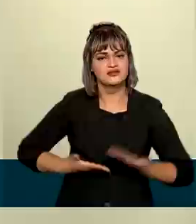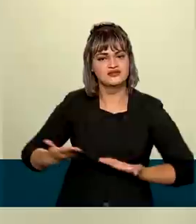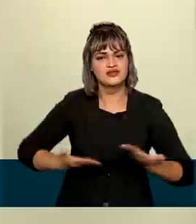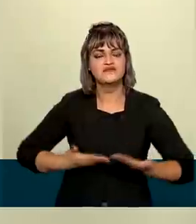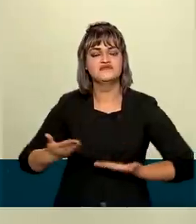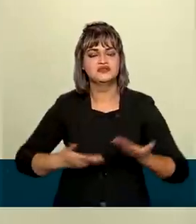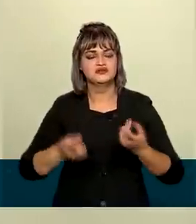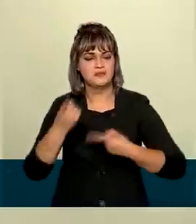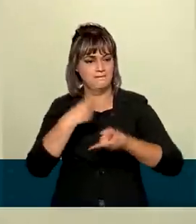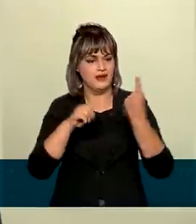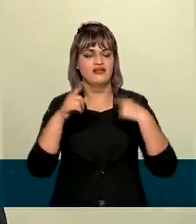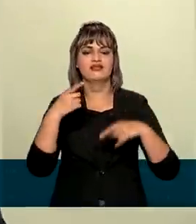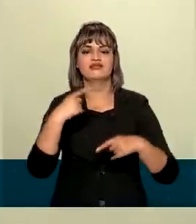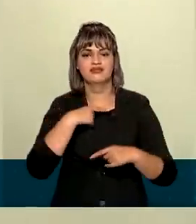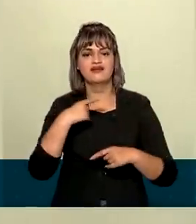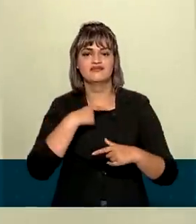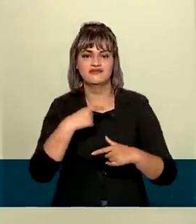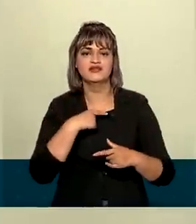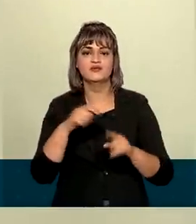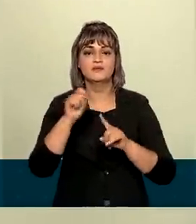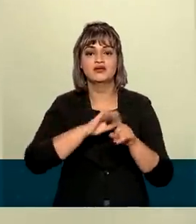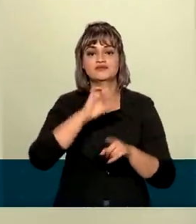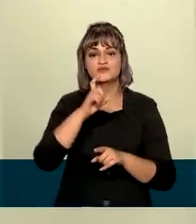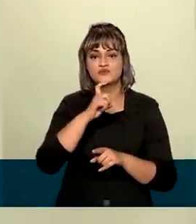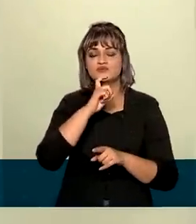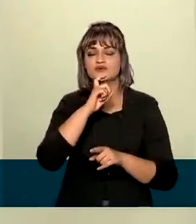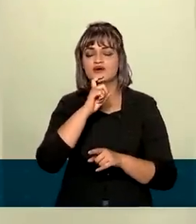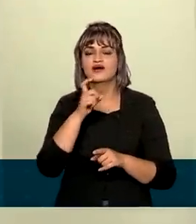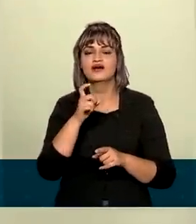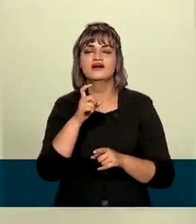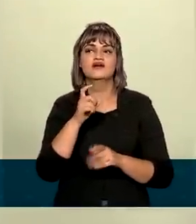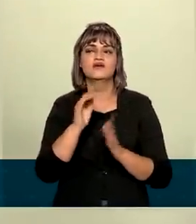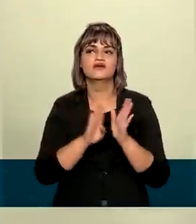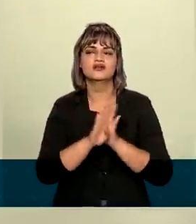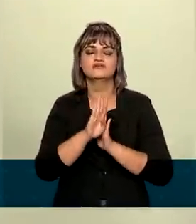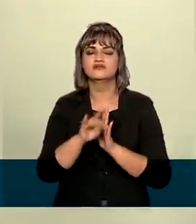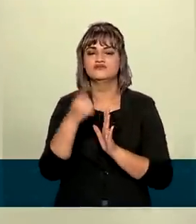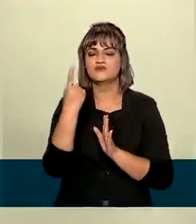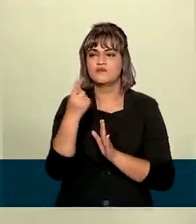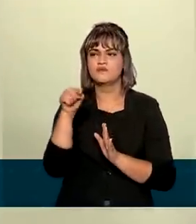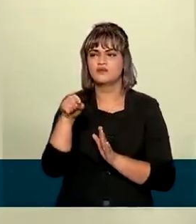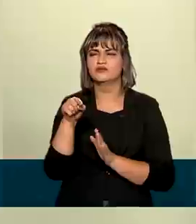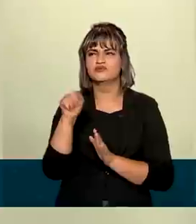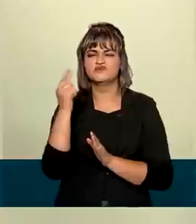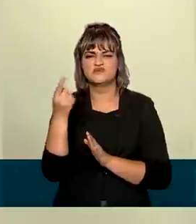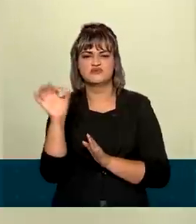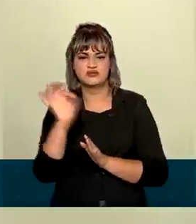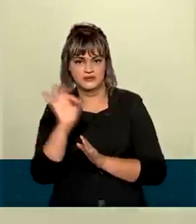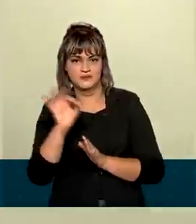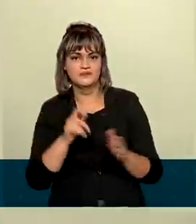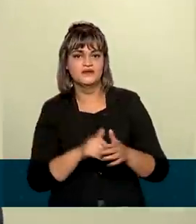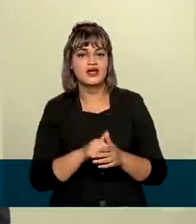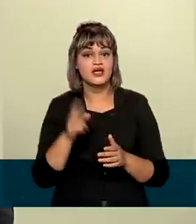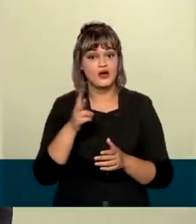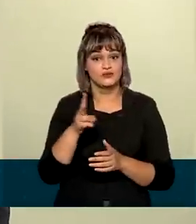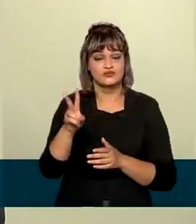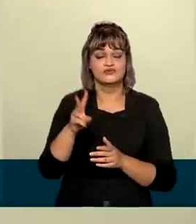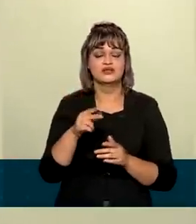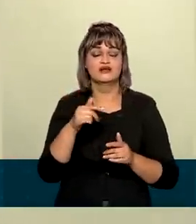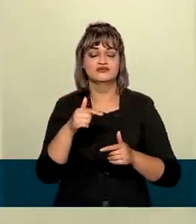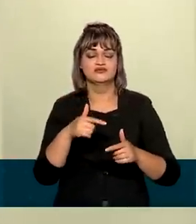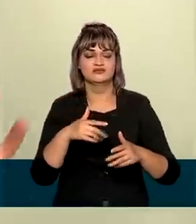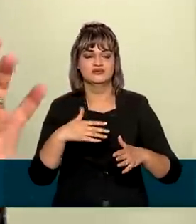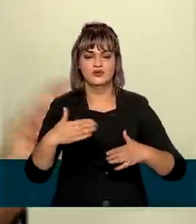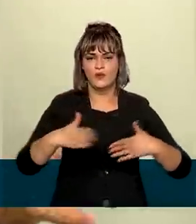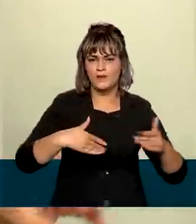deu um salto significativo em julho, com crescimento de 1,1% e o segmento de comércio teve